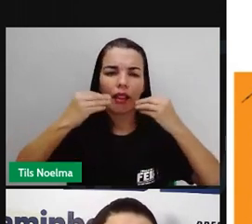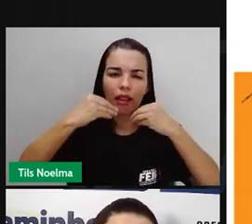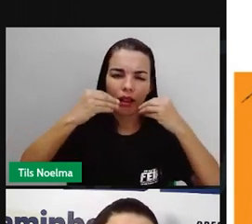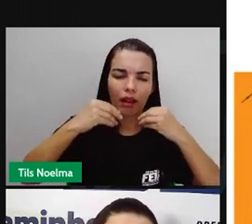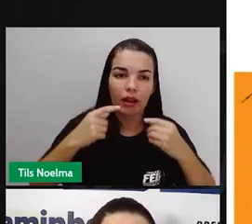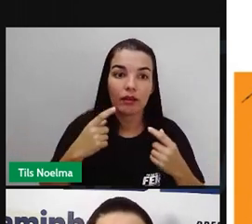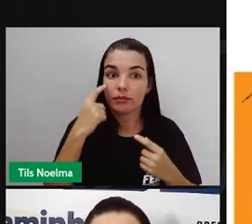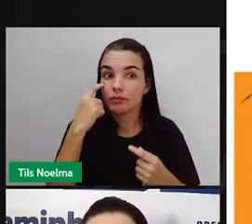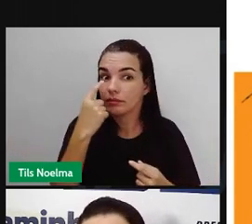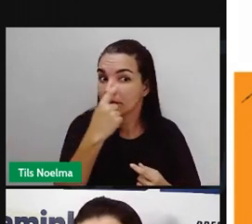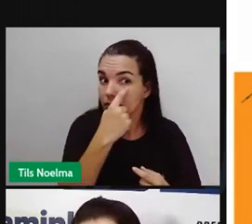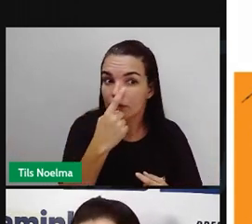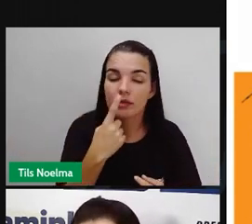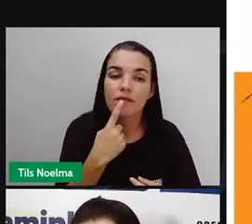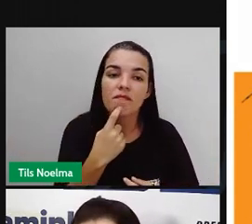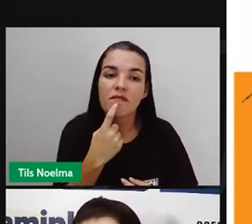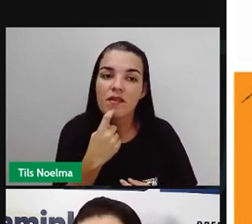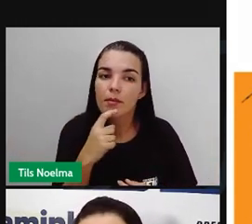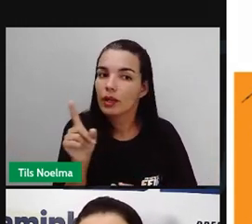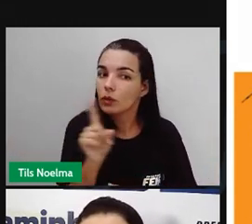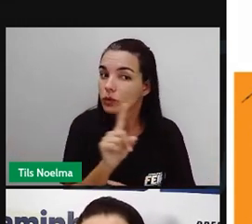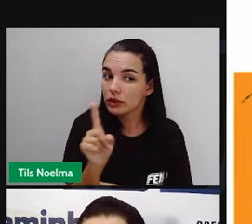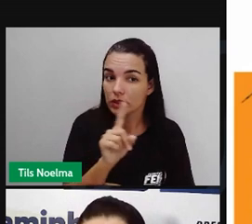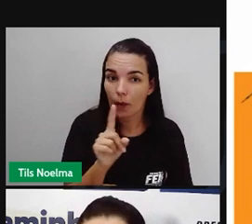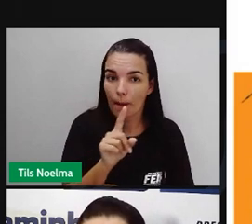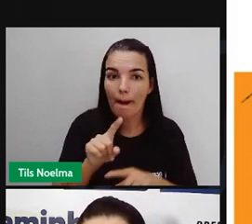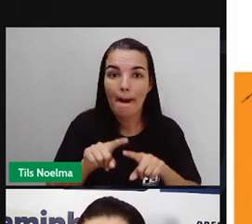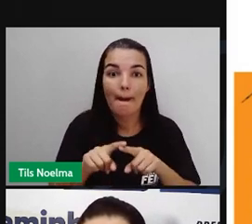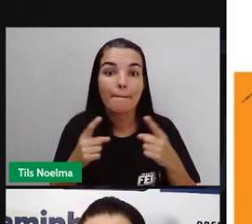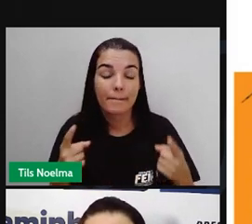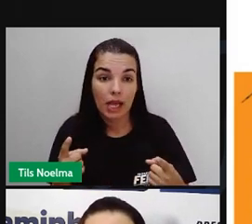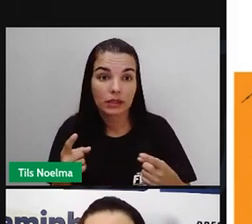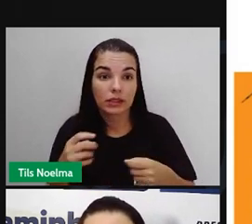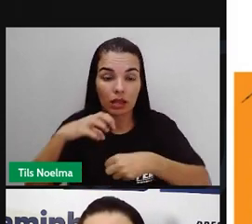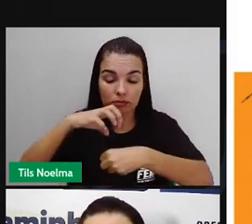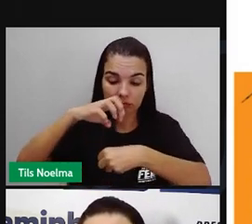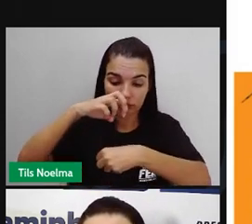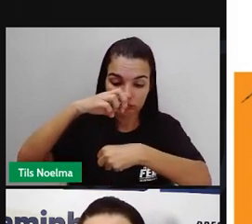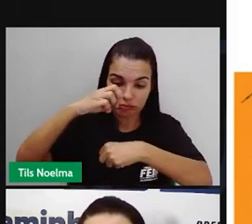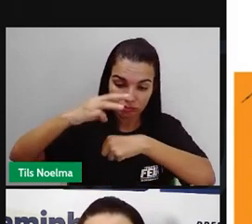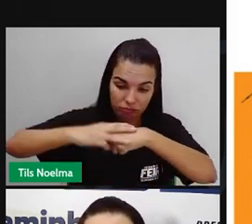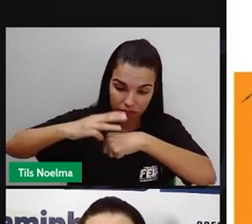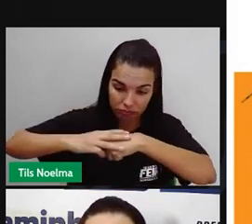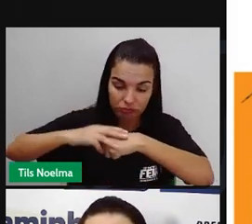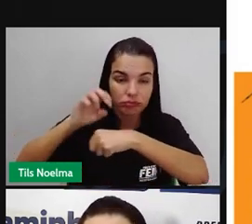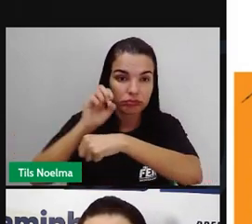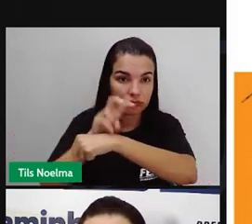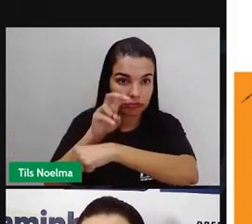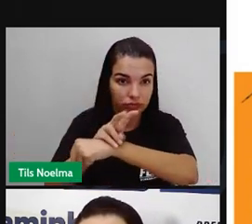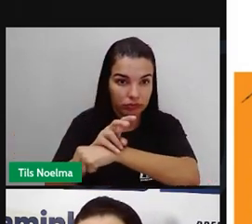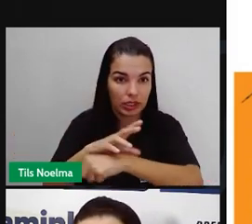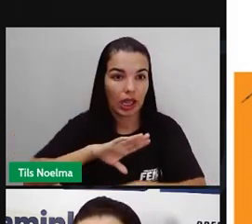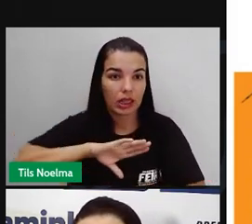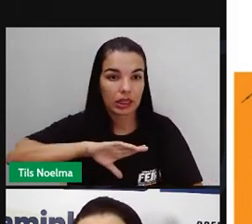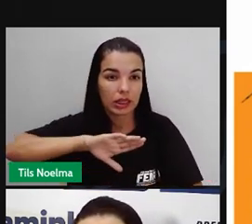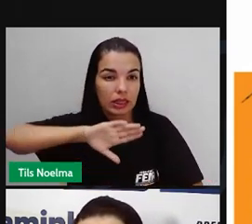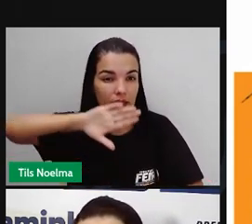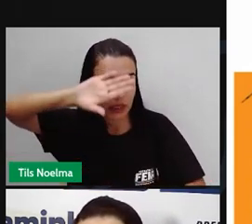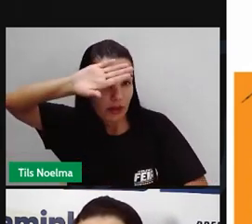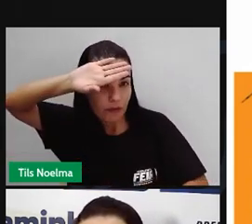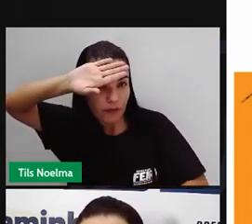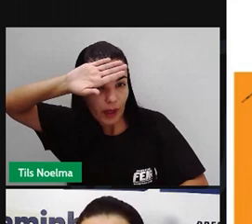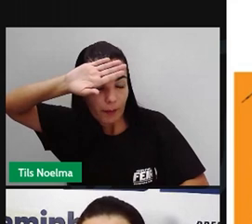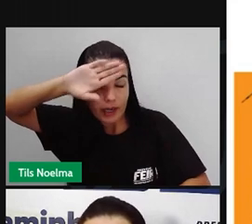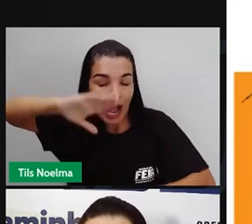Vermelhidão nos olhos, não está presente. Já no caso da chikungunya, a febre, ela é alta e de início,